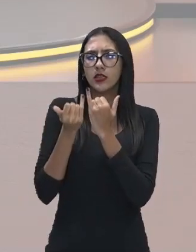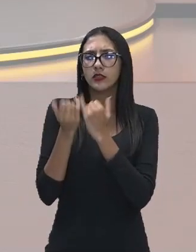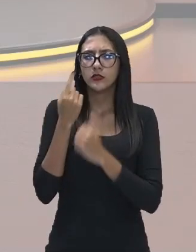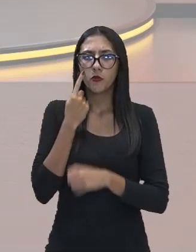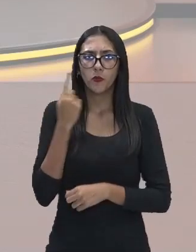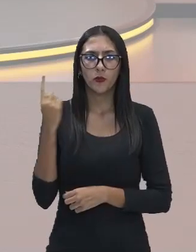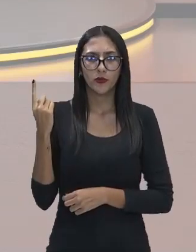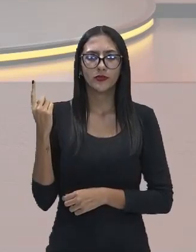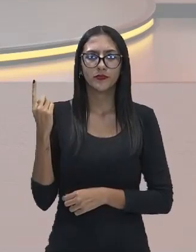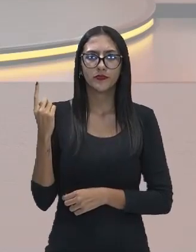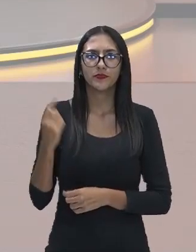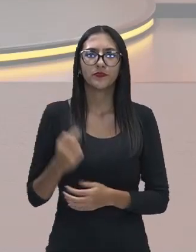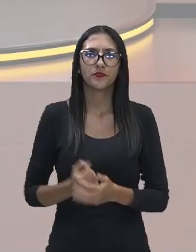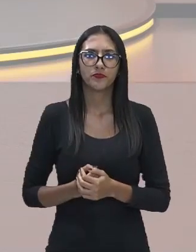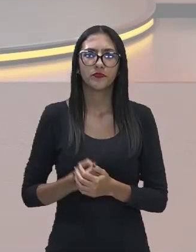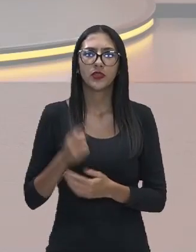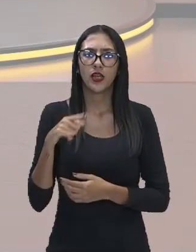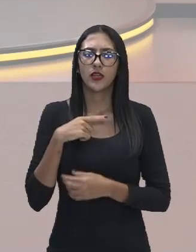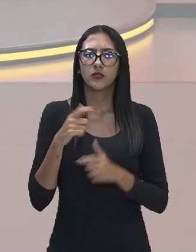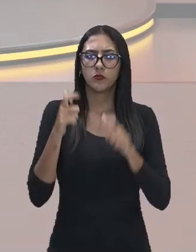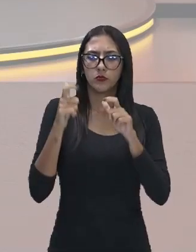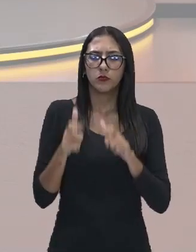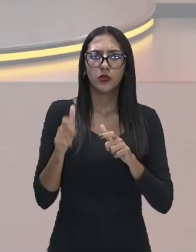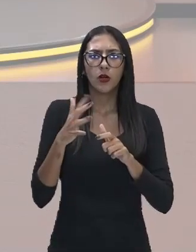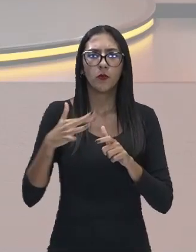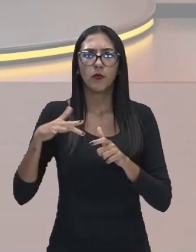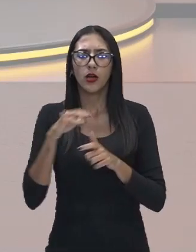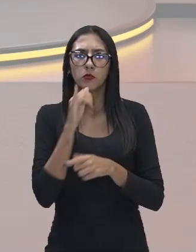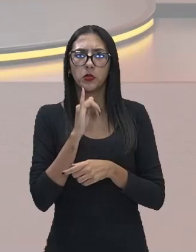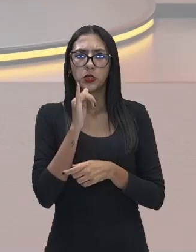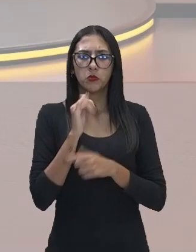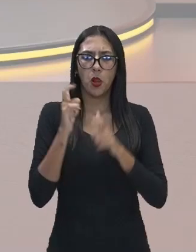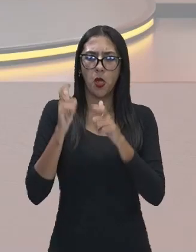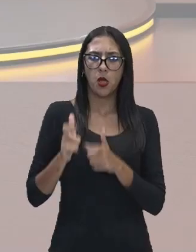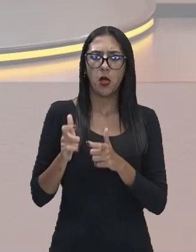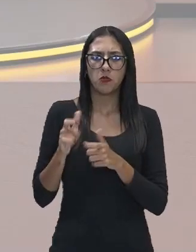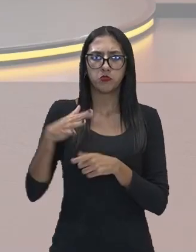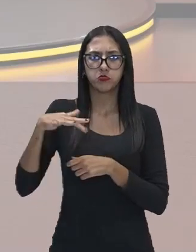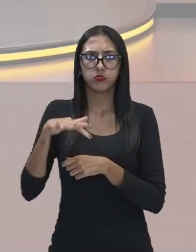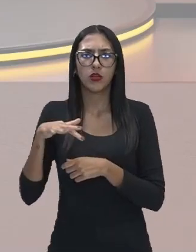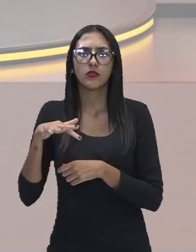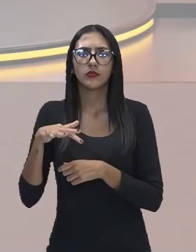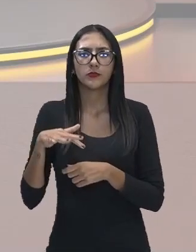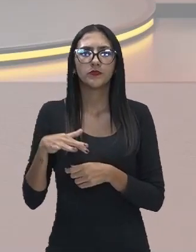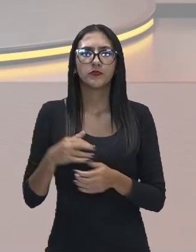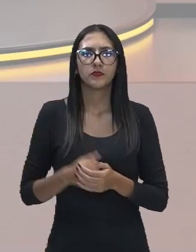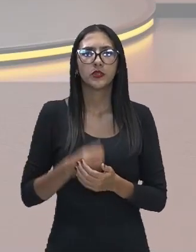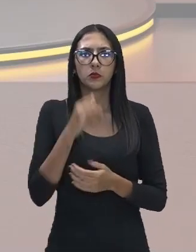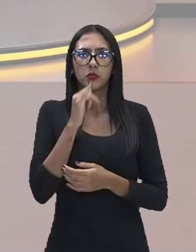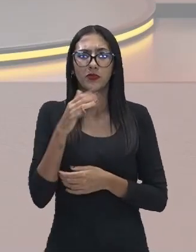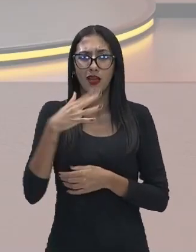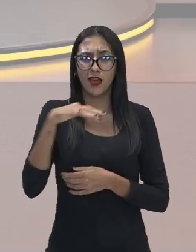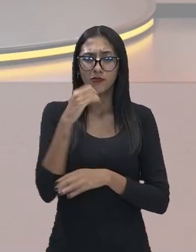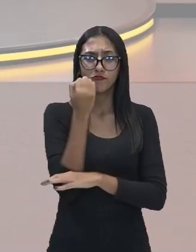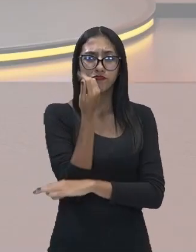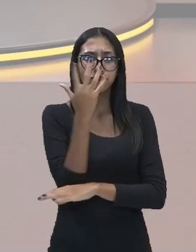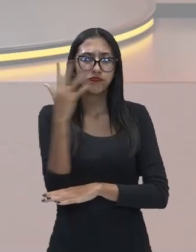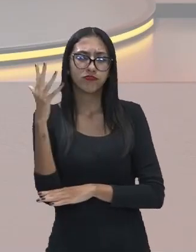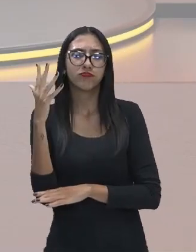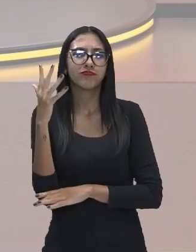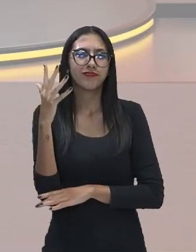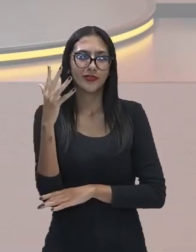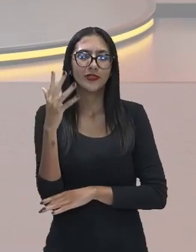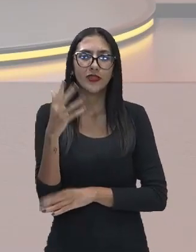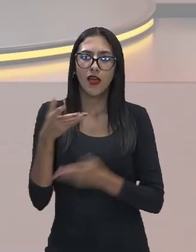essa deve ser uma área de uma ocupação imprópria e aí nesse lugar que era a natureza nós temos geração